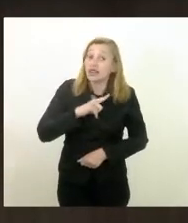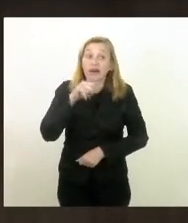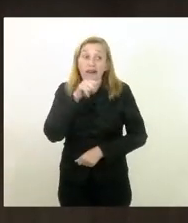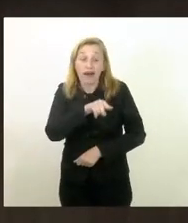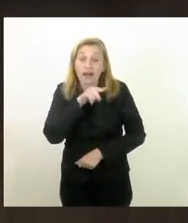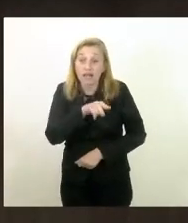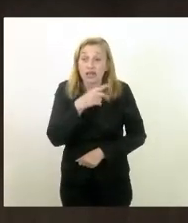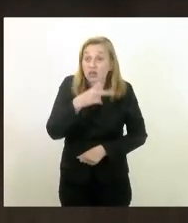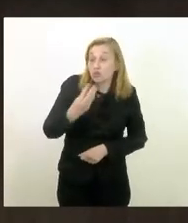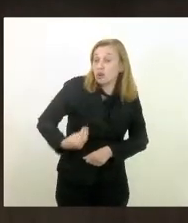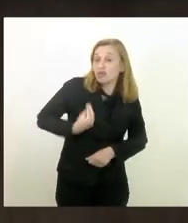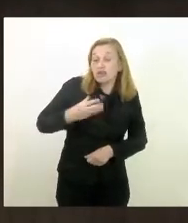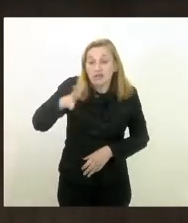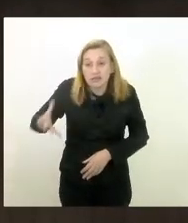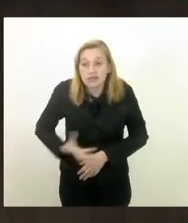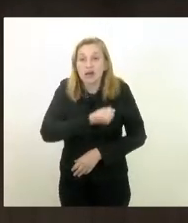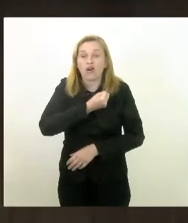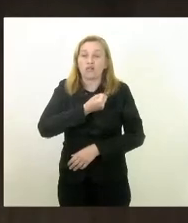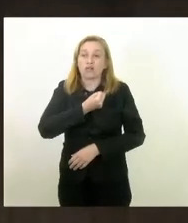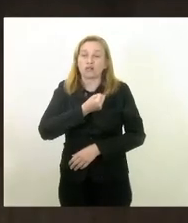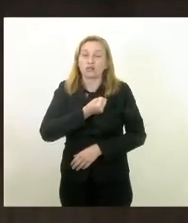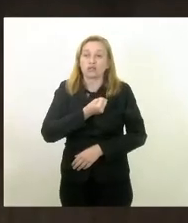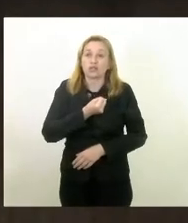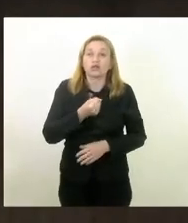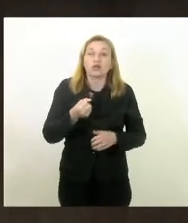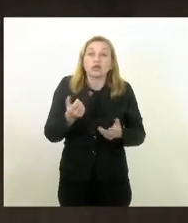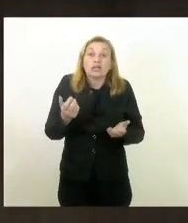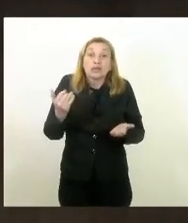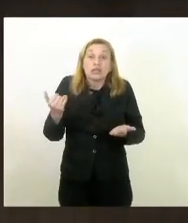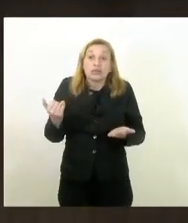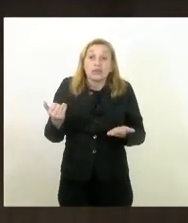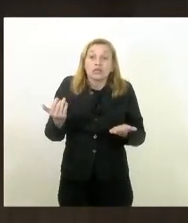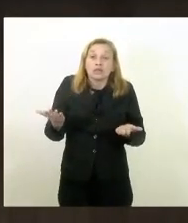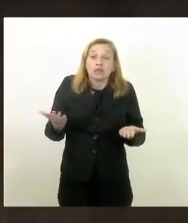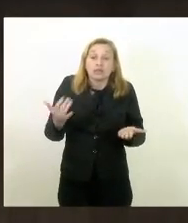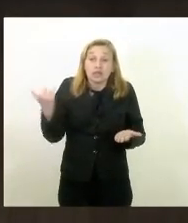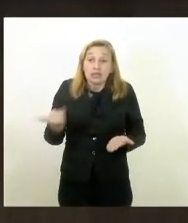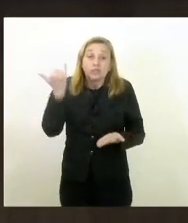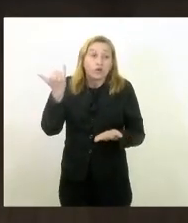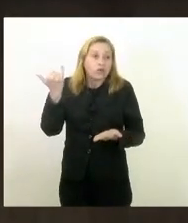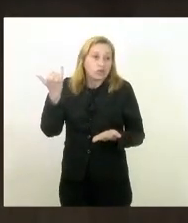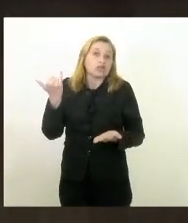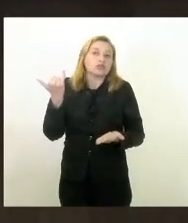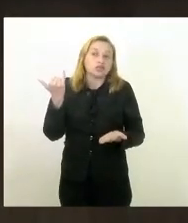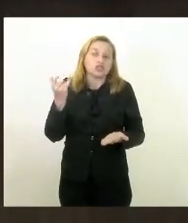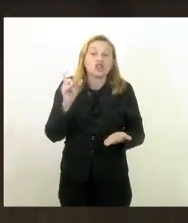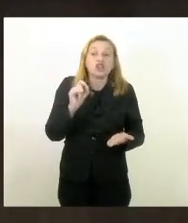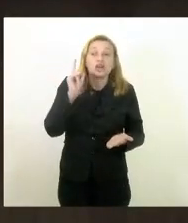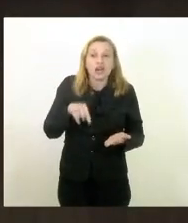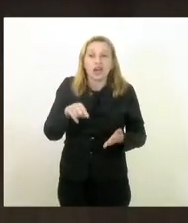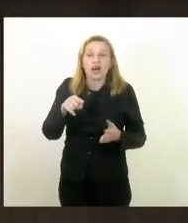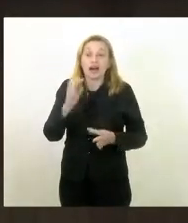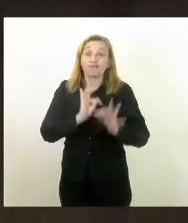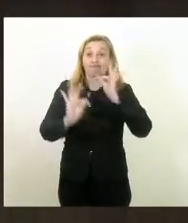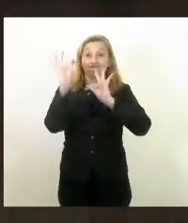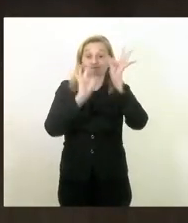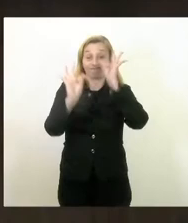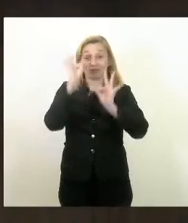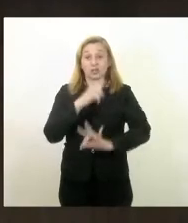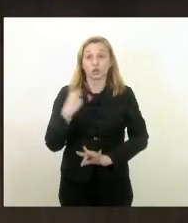a sua vida salva por algo que é tão banal e importante que a nossa tecnologia